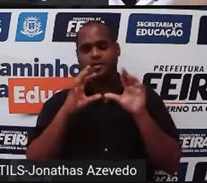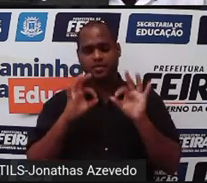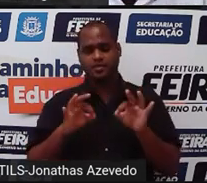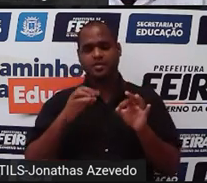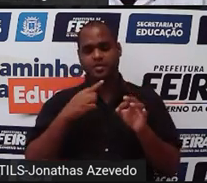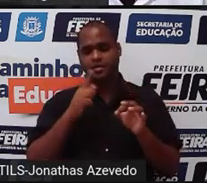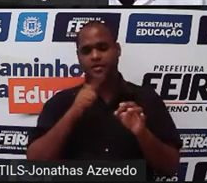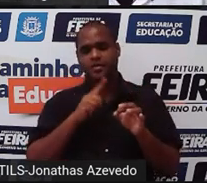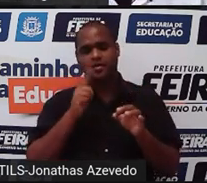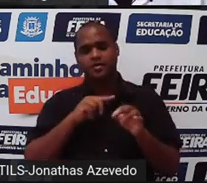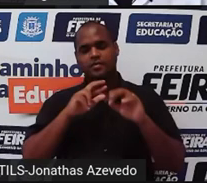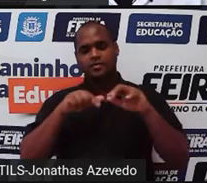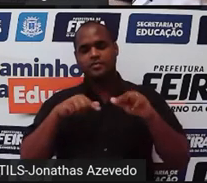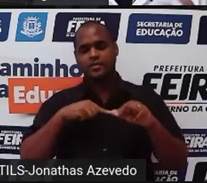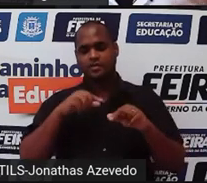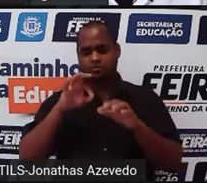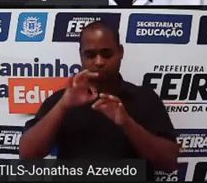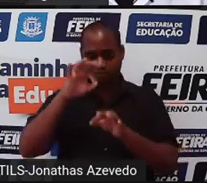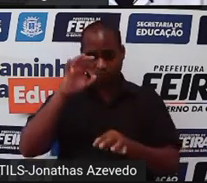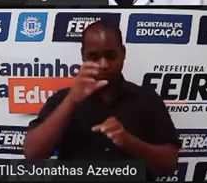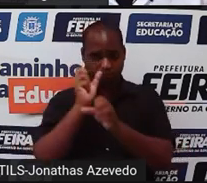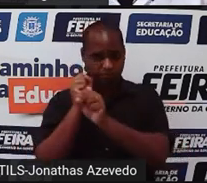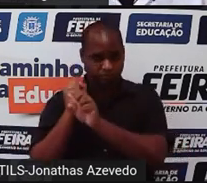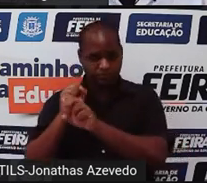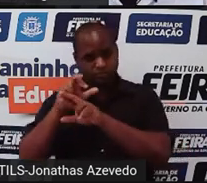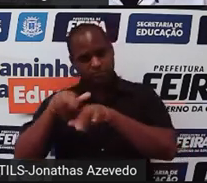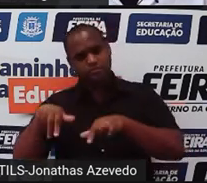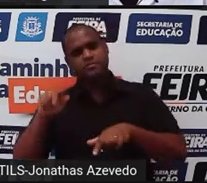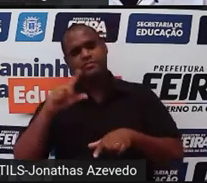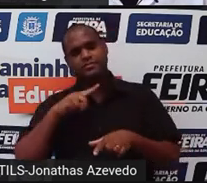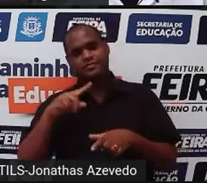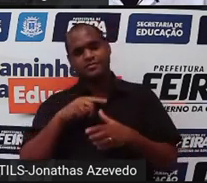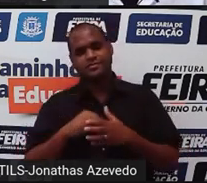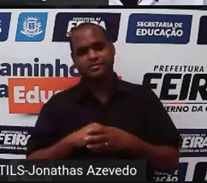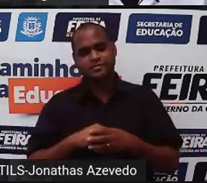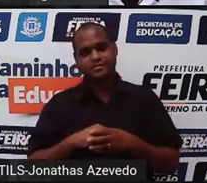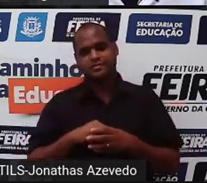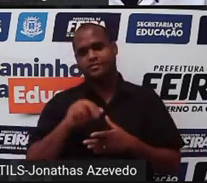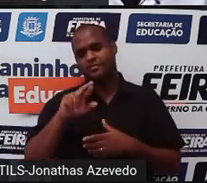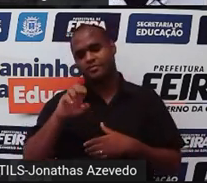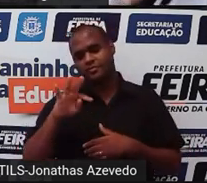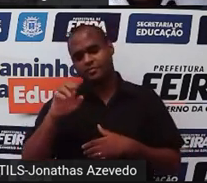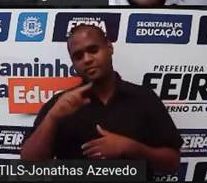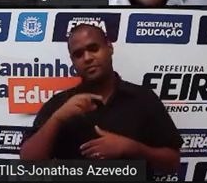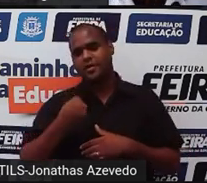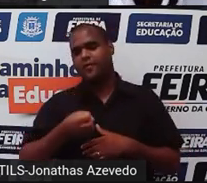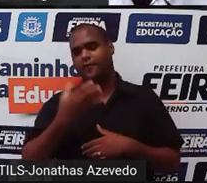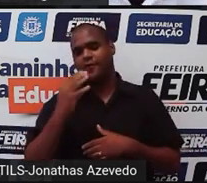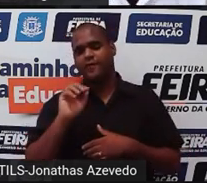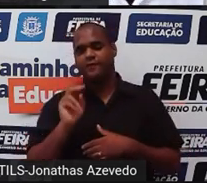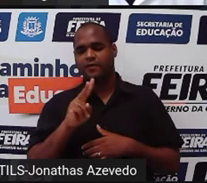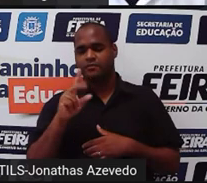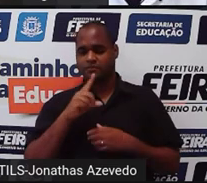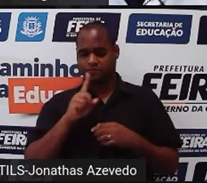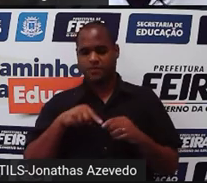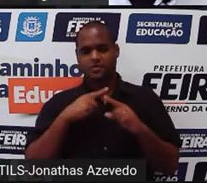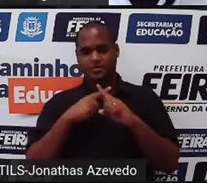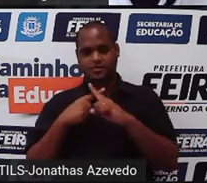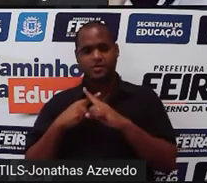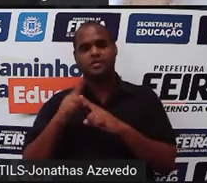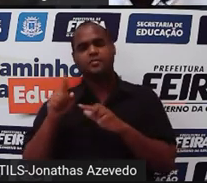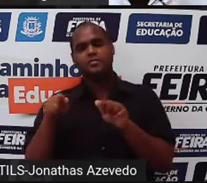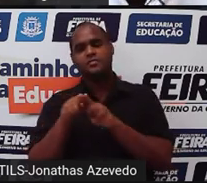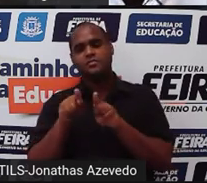então se se é uma reta são infinitos pontos essa reta significa que tem infinitos valores para x e para